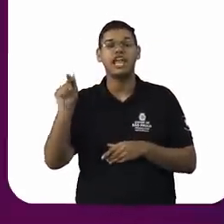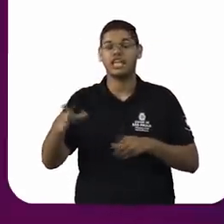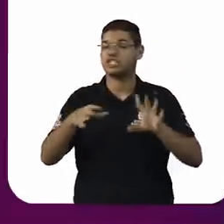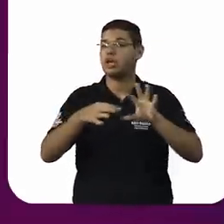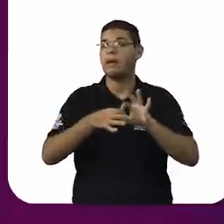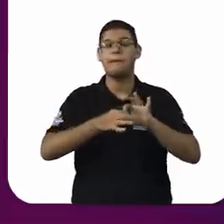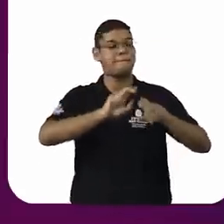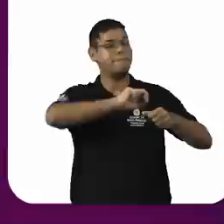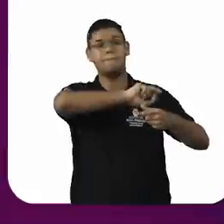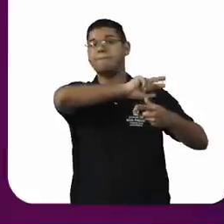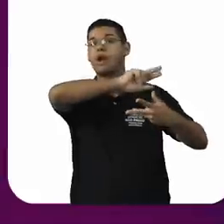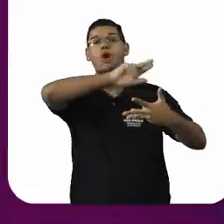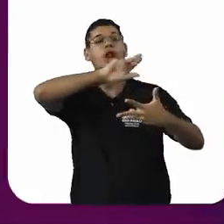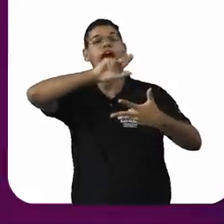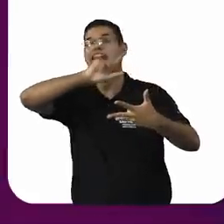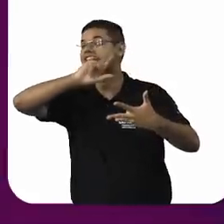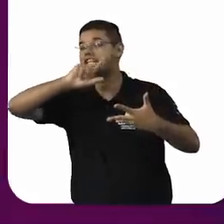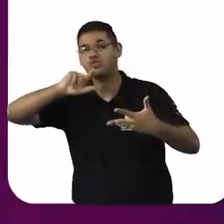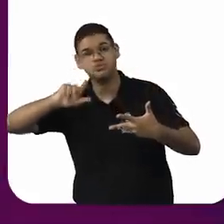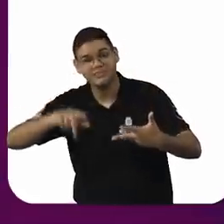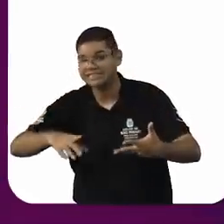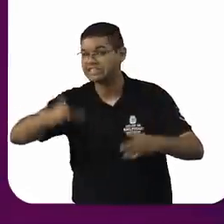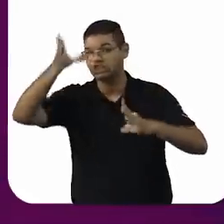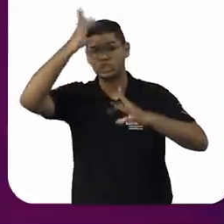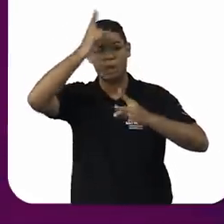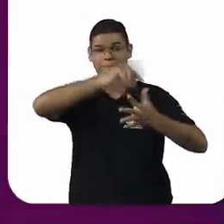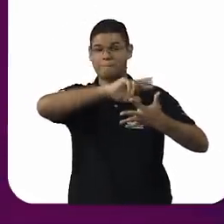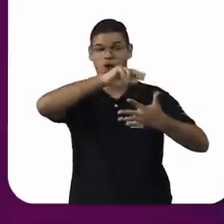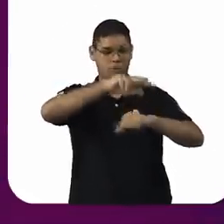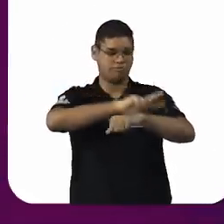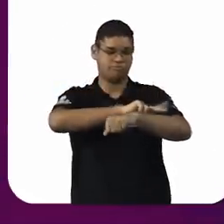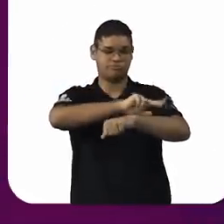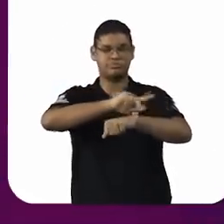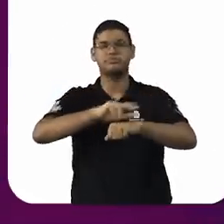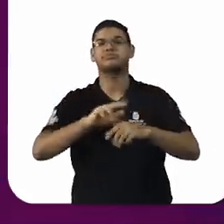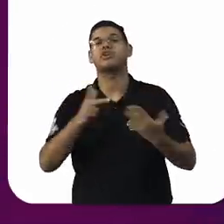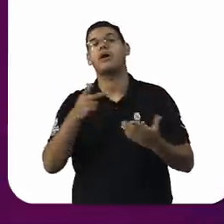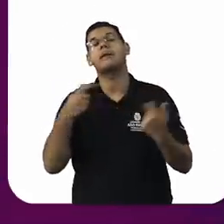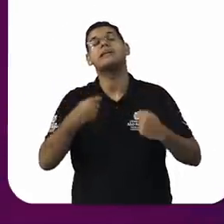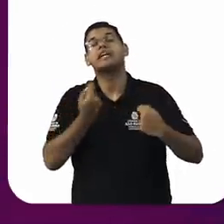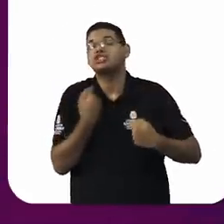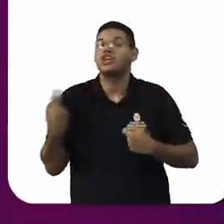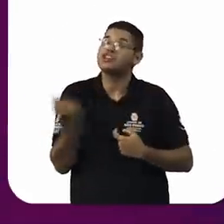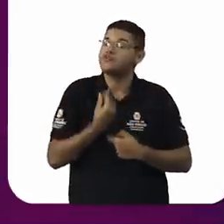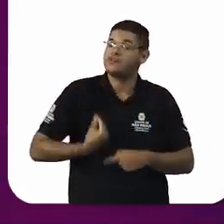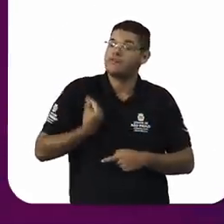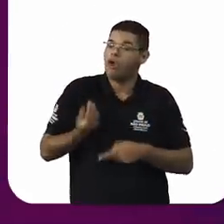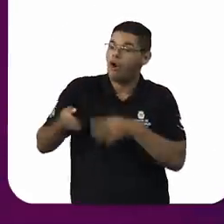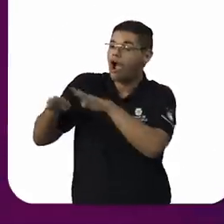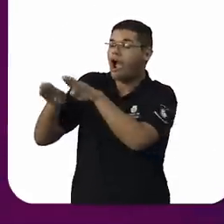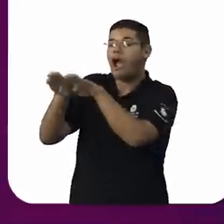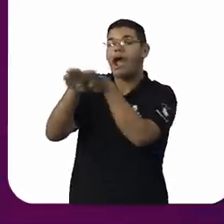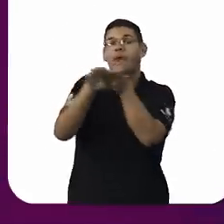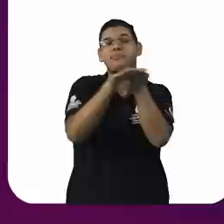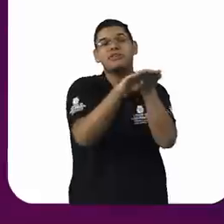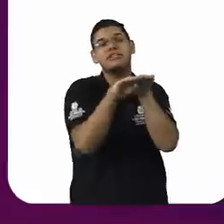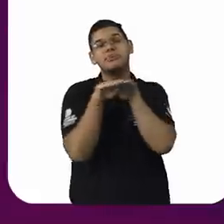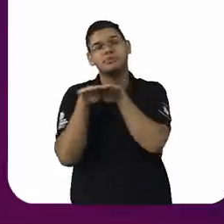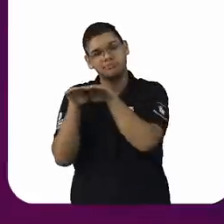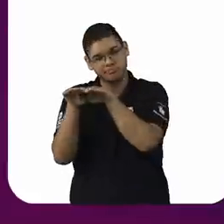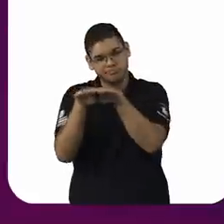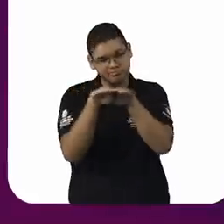identidades possam coexistir, conviver harmoniosamente. Achei interessante,